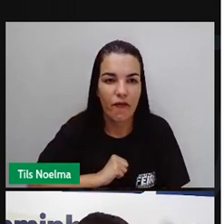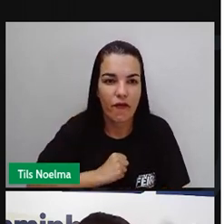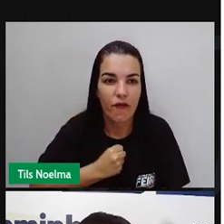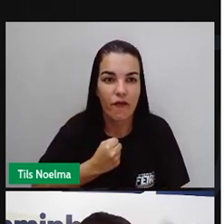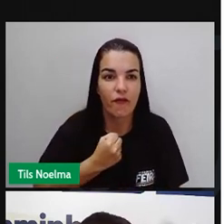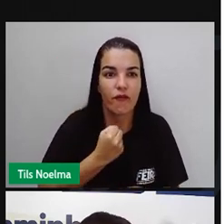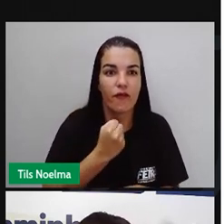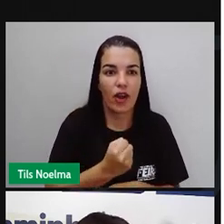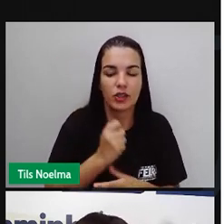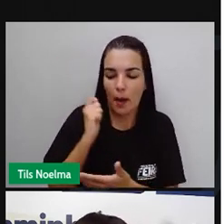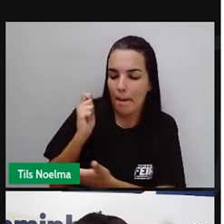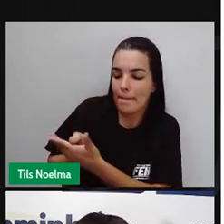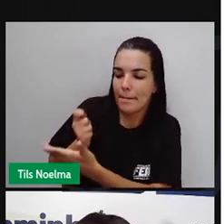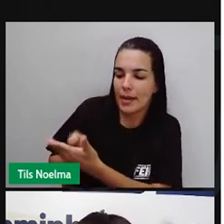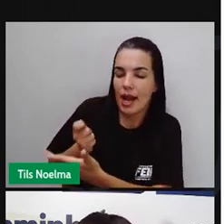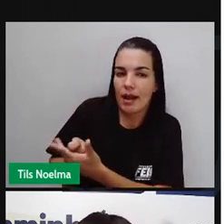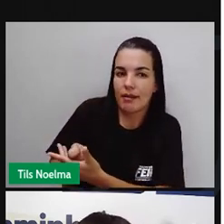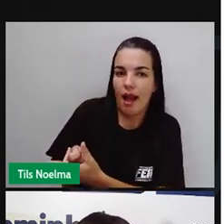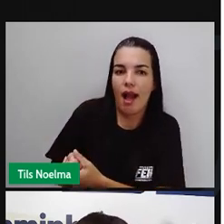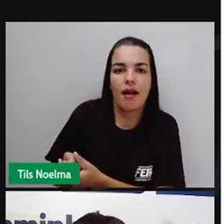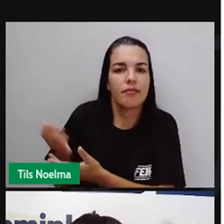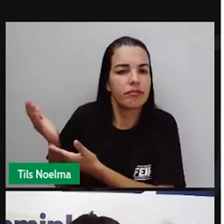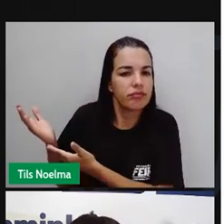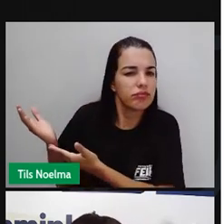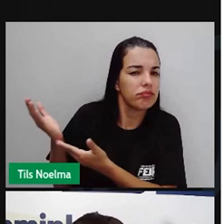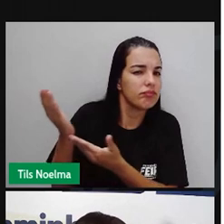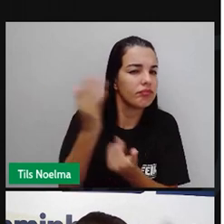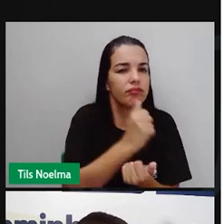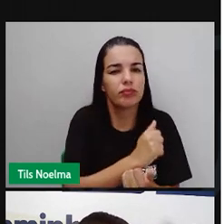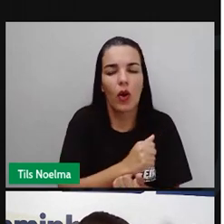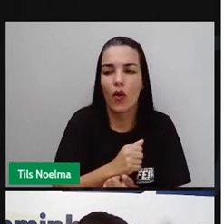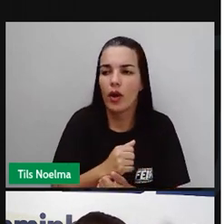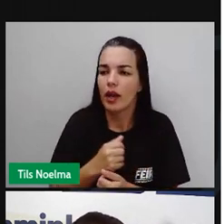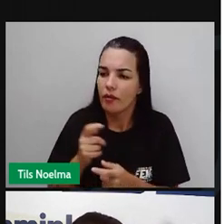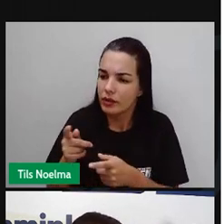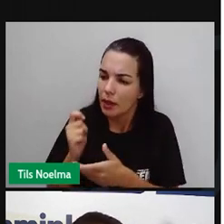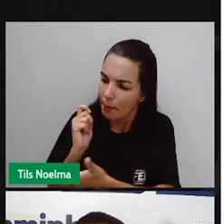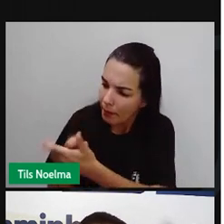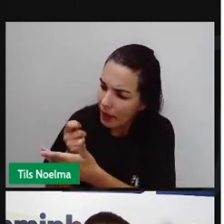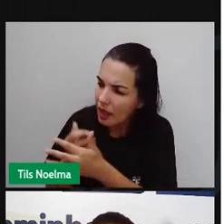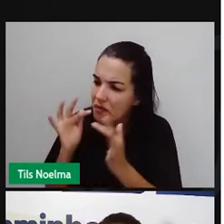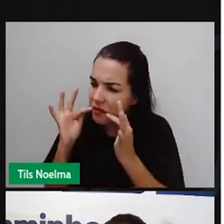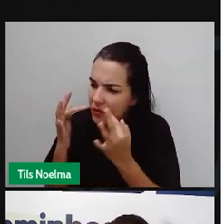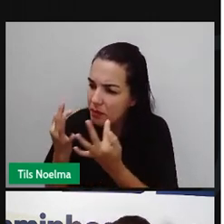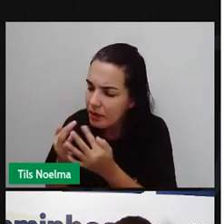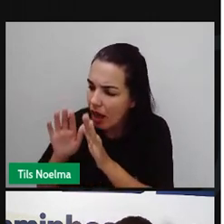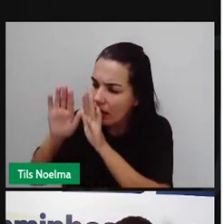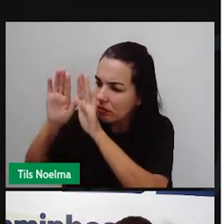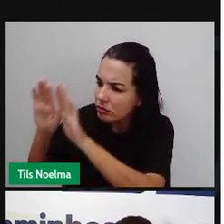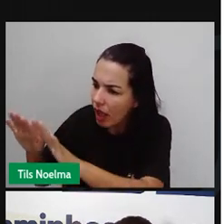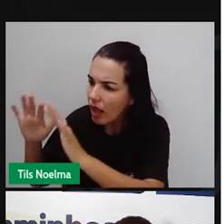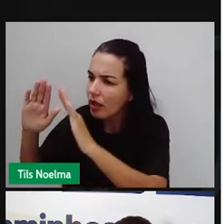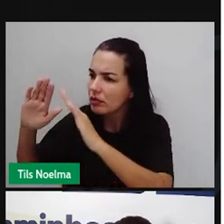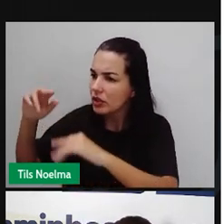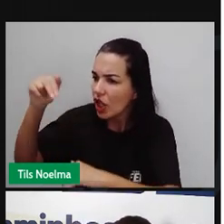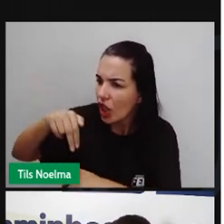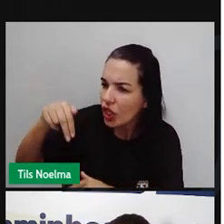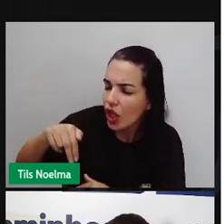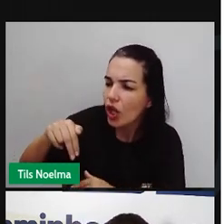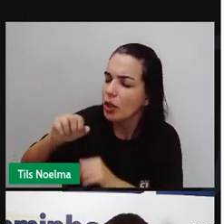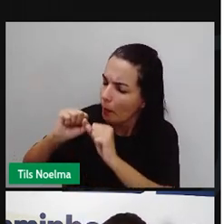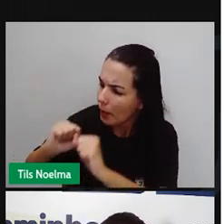viu que se pagava um dinheiro inicial para deixar com as famílias e que pagava também